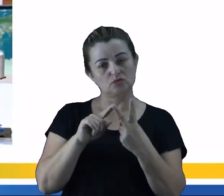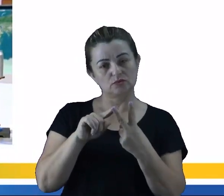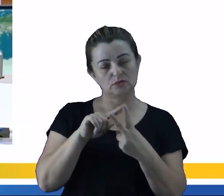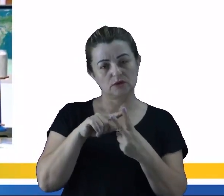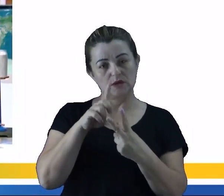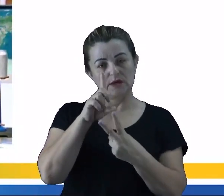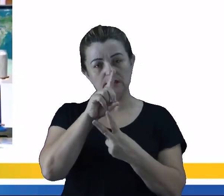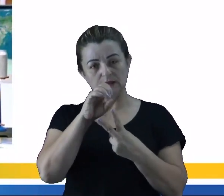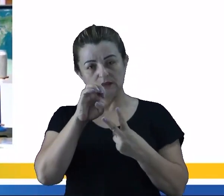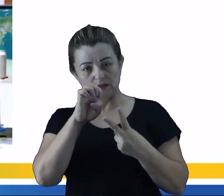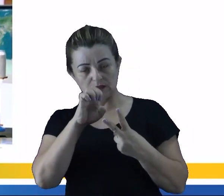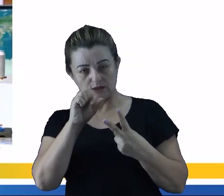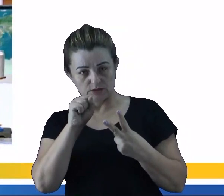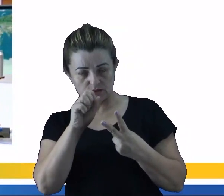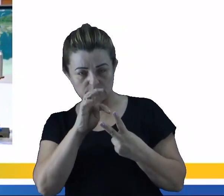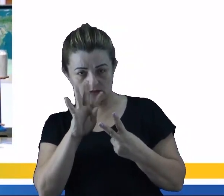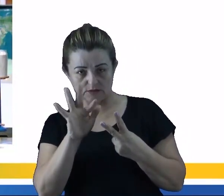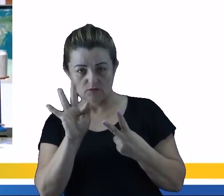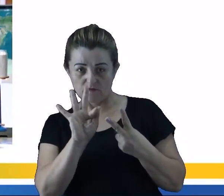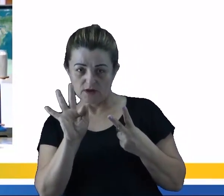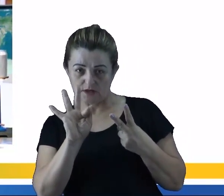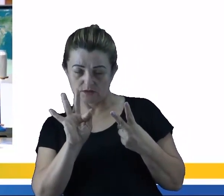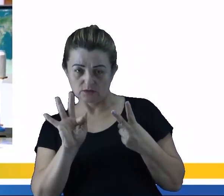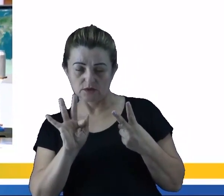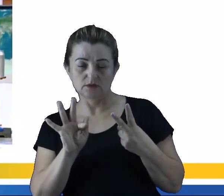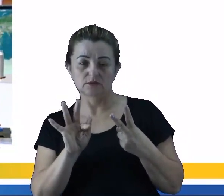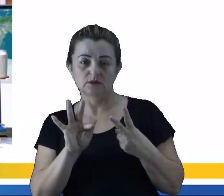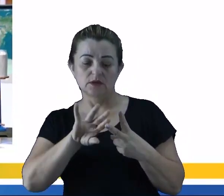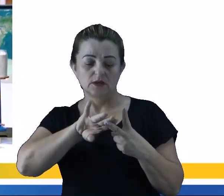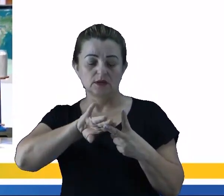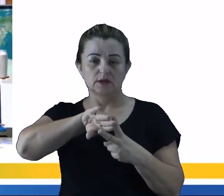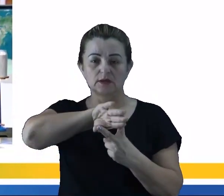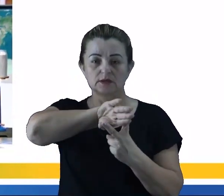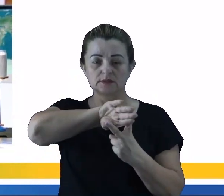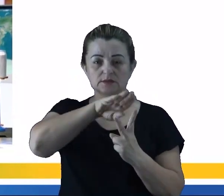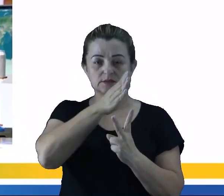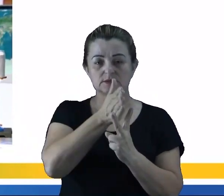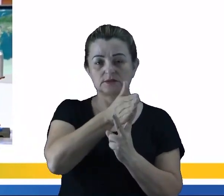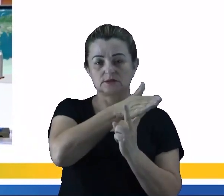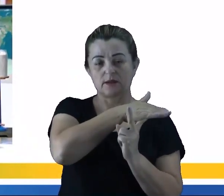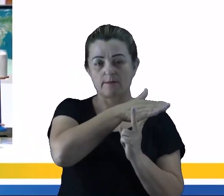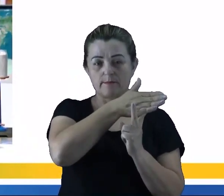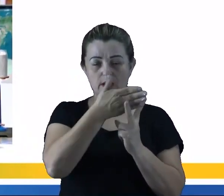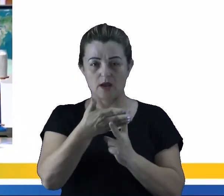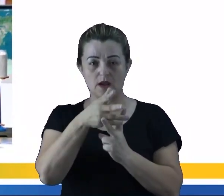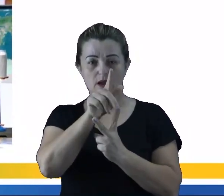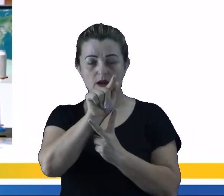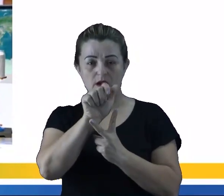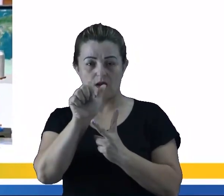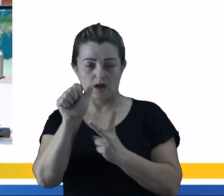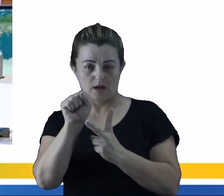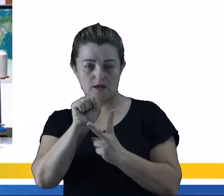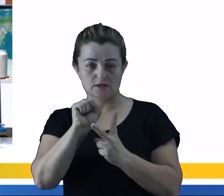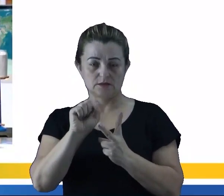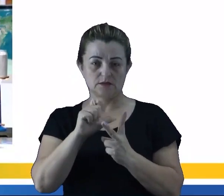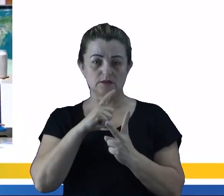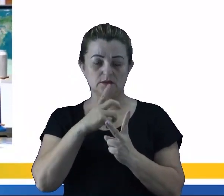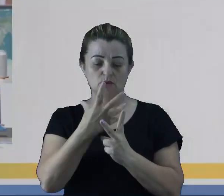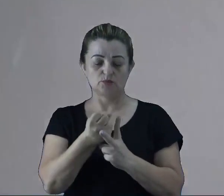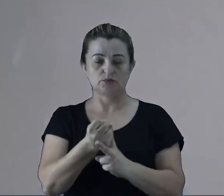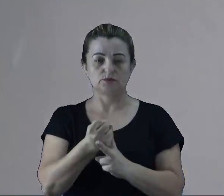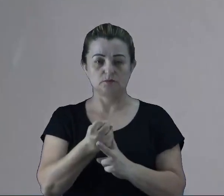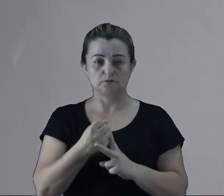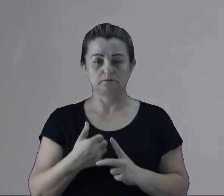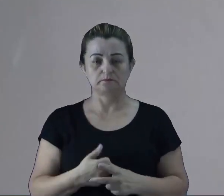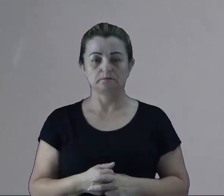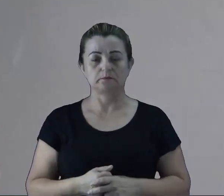a gente tem a destilação fracionada. E quando a gente quiser separar dois gases, a gente tem a liquidação fracionada ou a absorção.